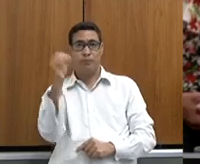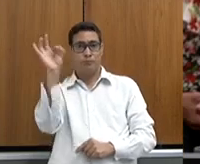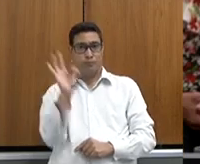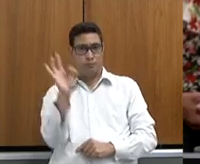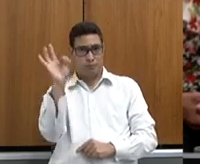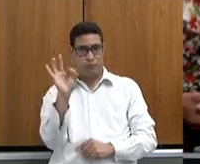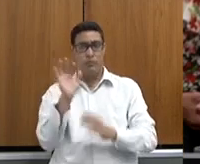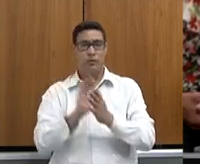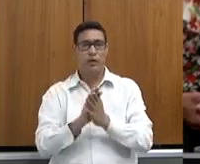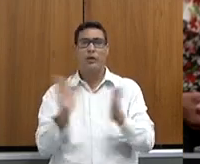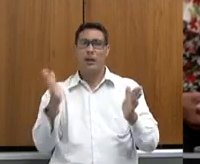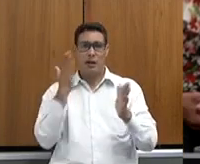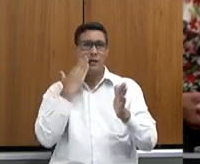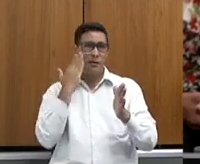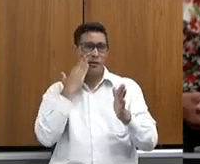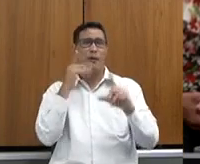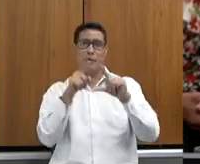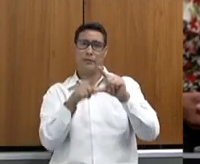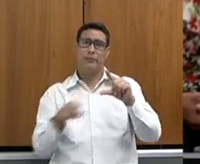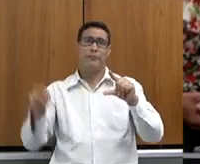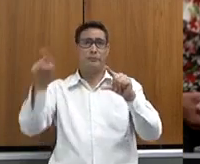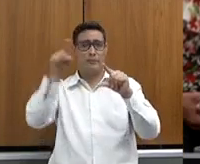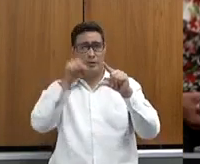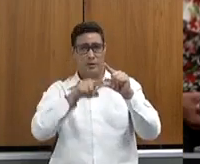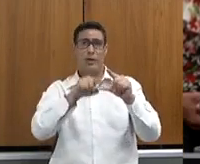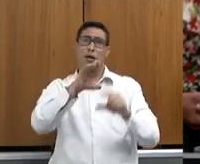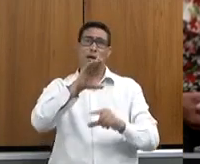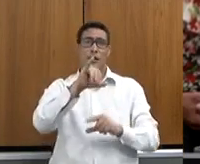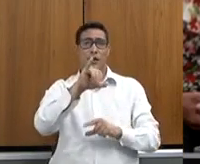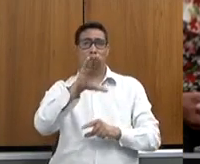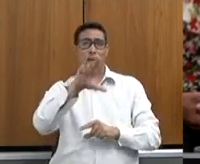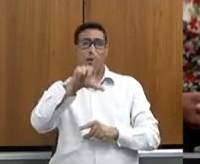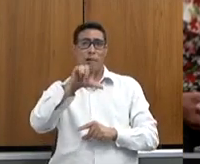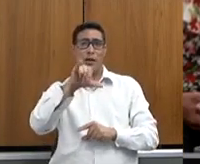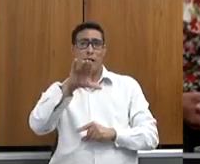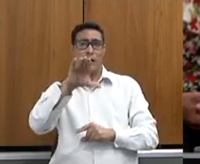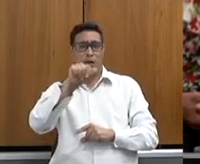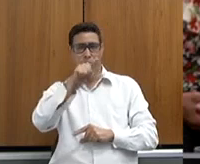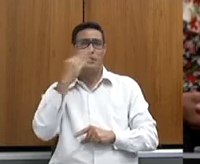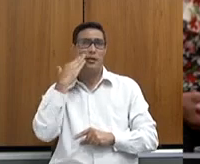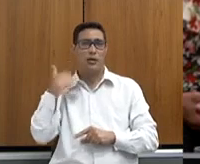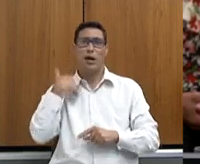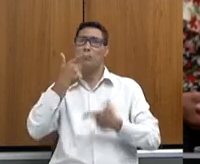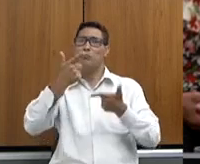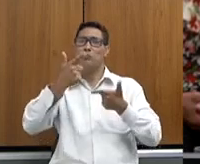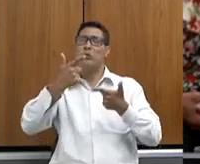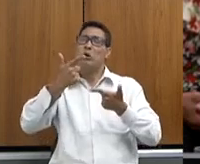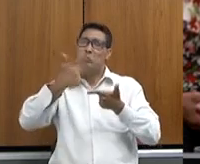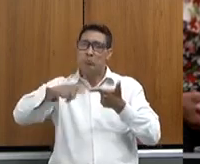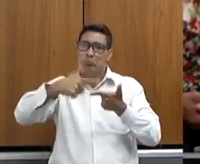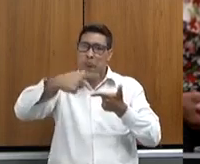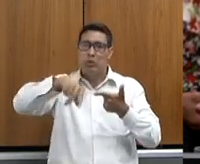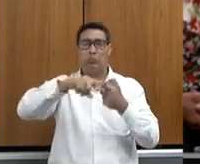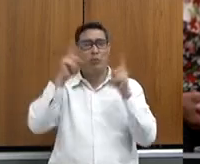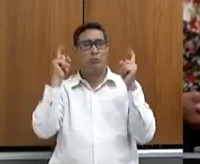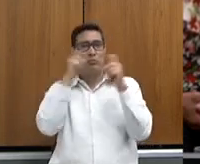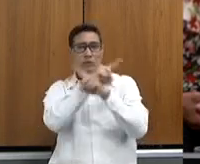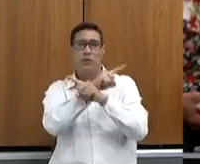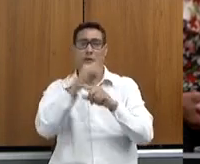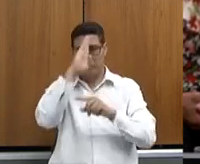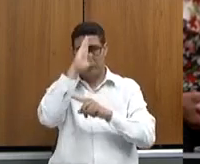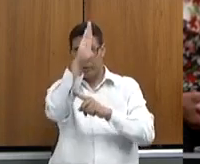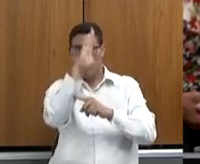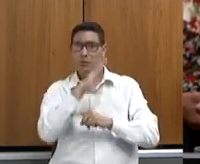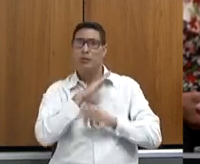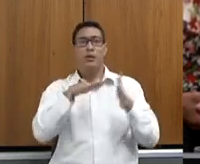ciclo, vocês sabem como ela funciona, essa questão cíclica, nós estamos vivendo um momento difícil na pecuária, na pecuária leiteira, para variar,